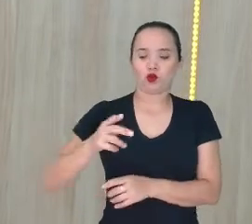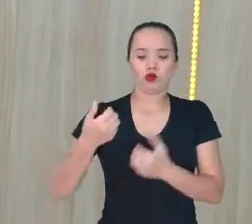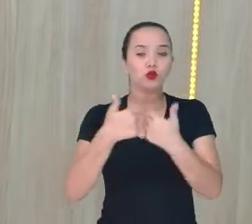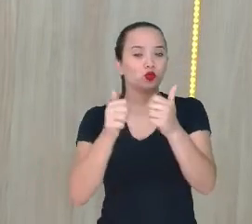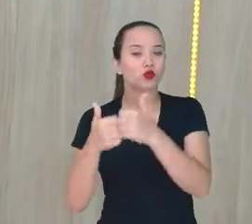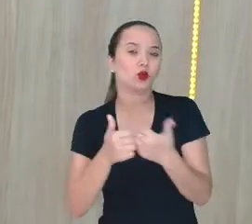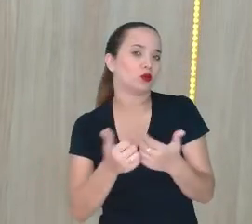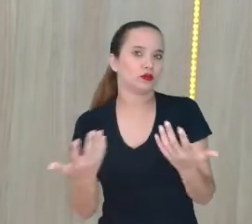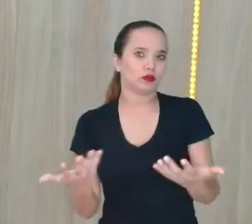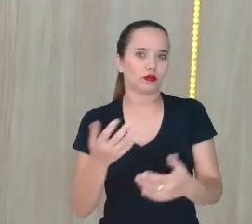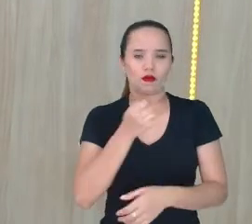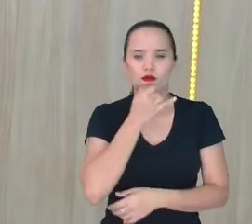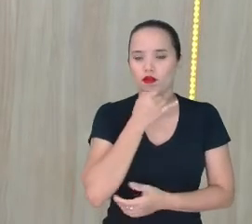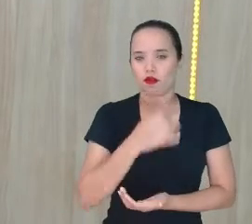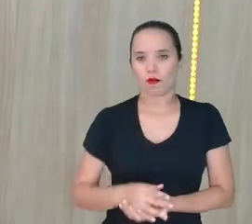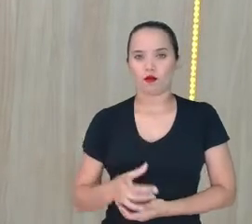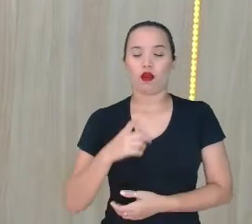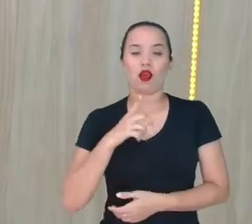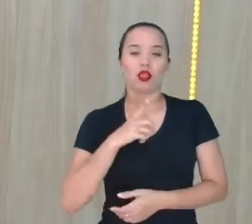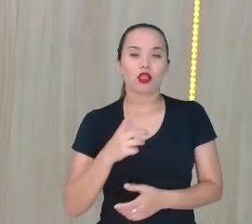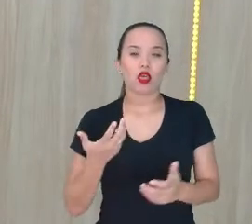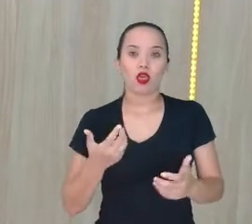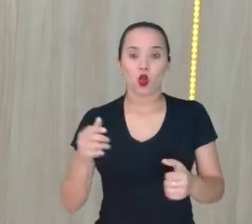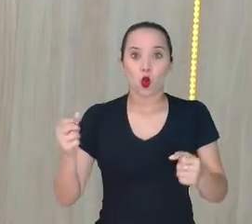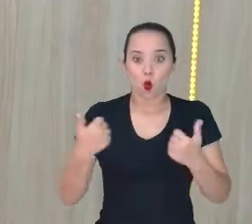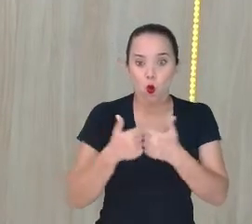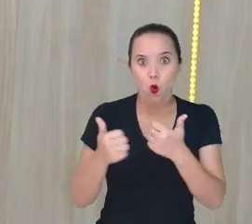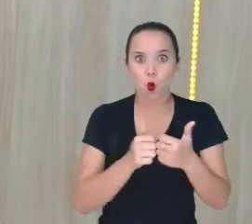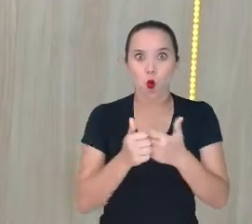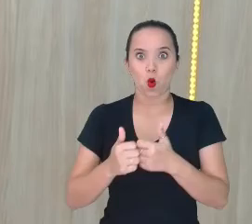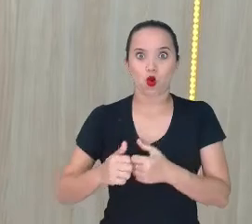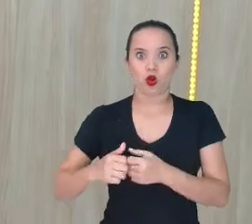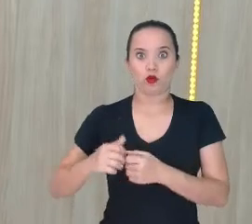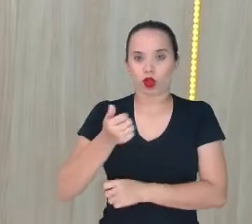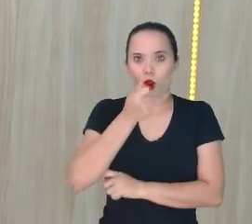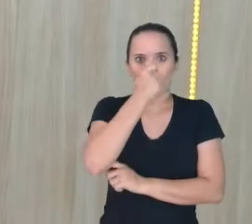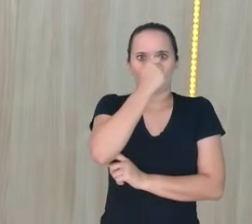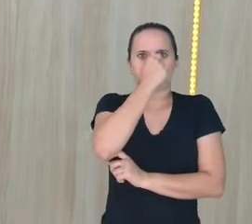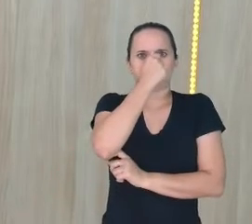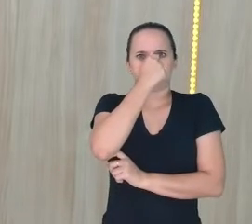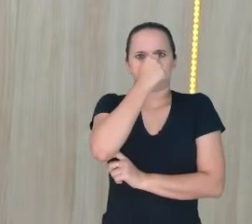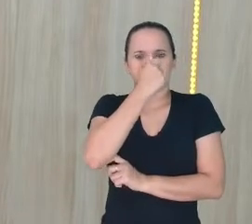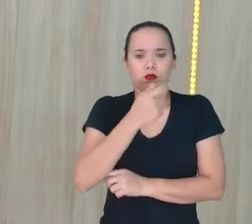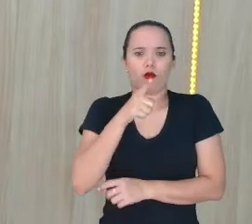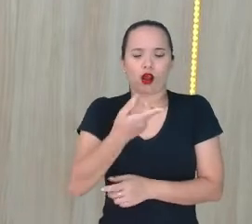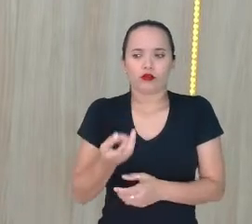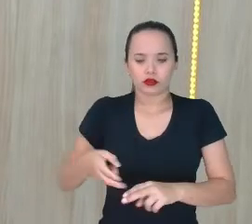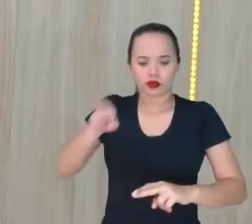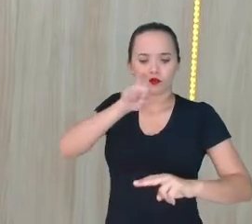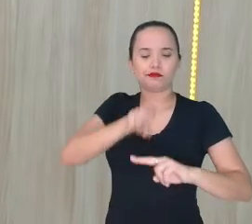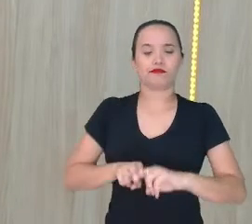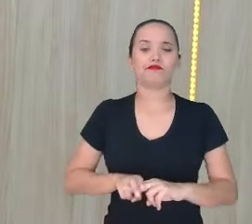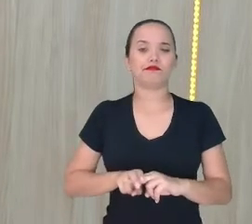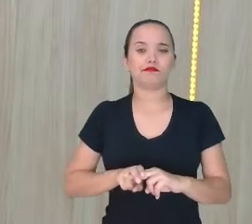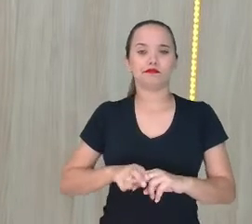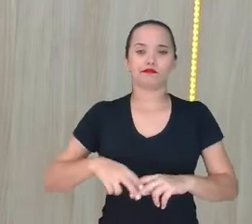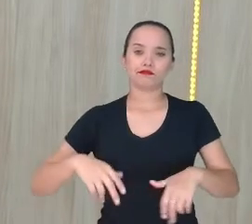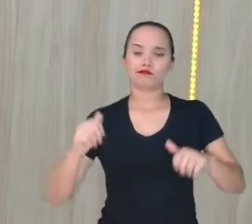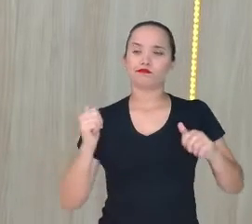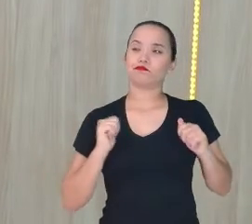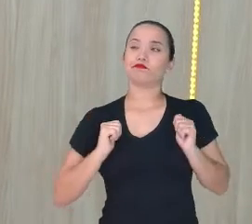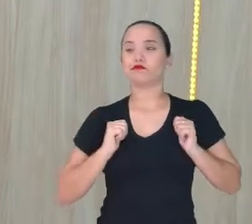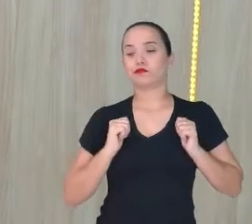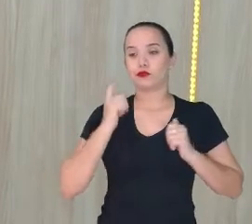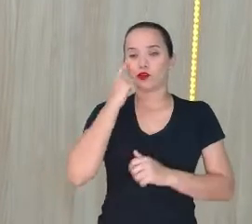Rapaz chegou O ônibus Tá meio cheio Aquela coisa toda a encenação Agora gente Prepara-se tá aqui Você tá aqui Sentado no ônibus